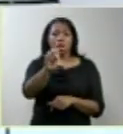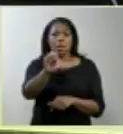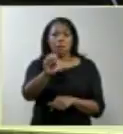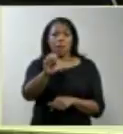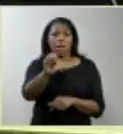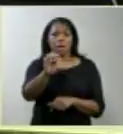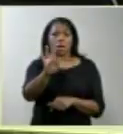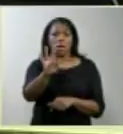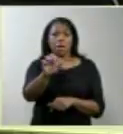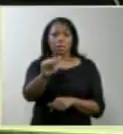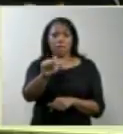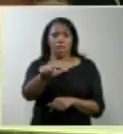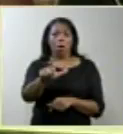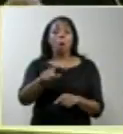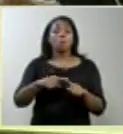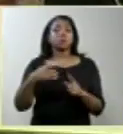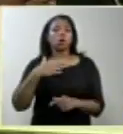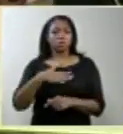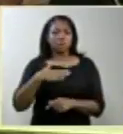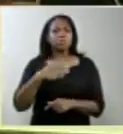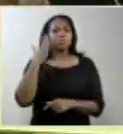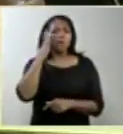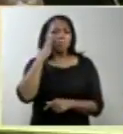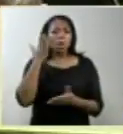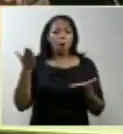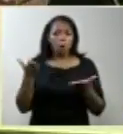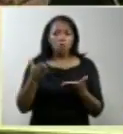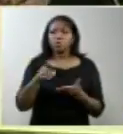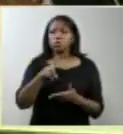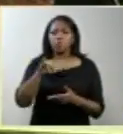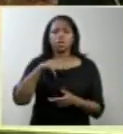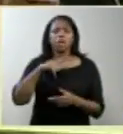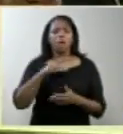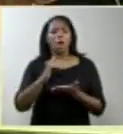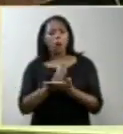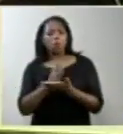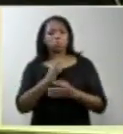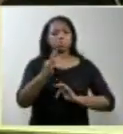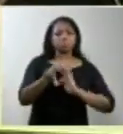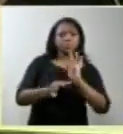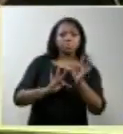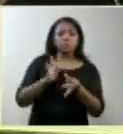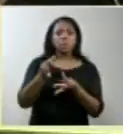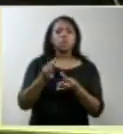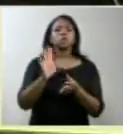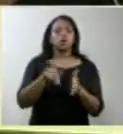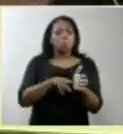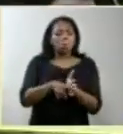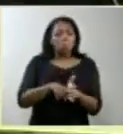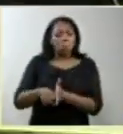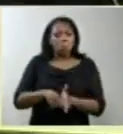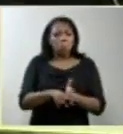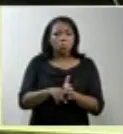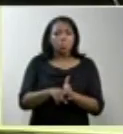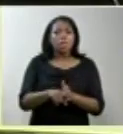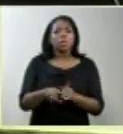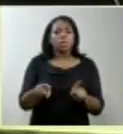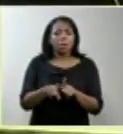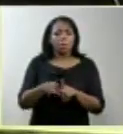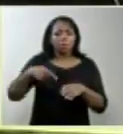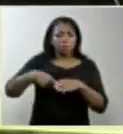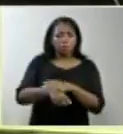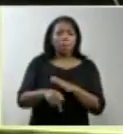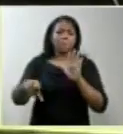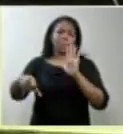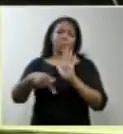E gostaria de saber se hoje em dia há meios técnicos de se fazer um diagnóstico absolutamente preciso da